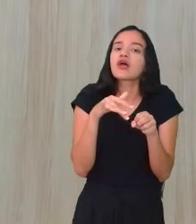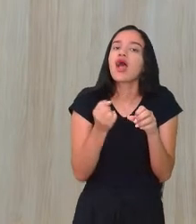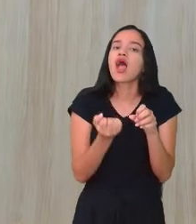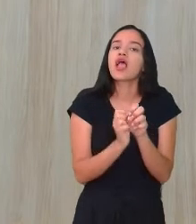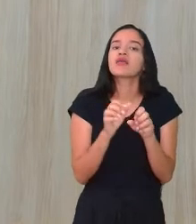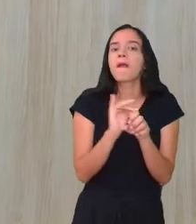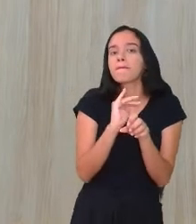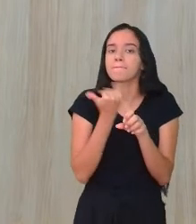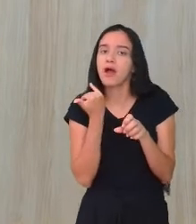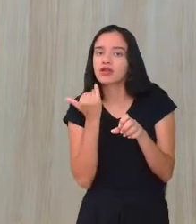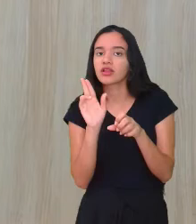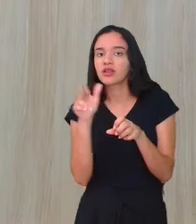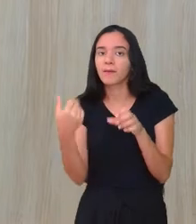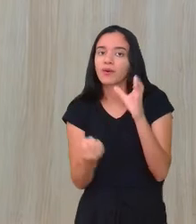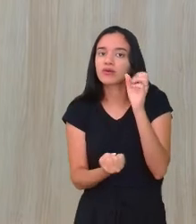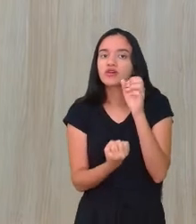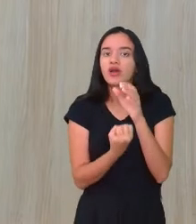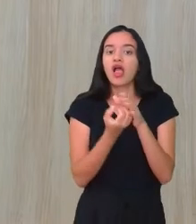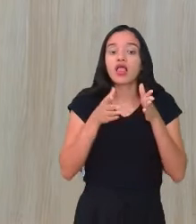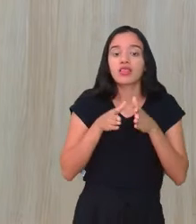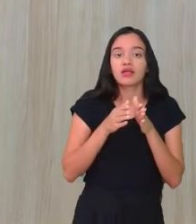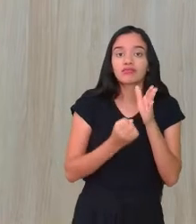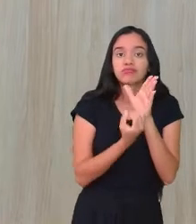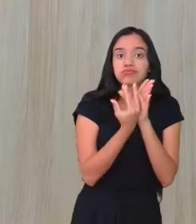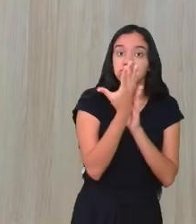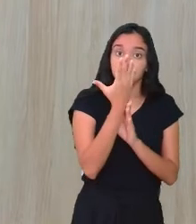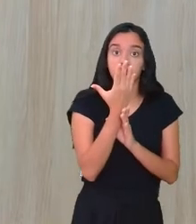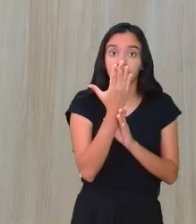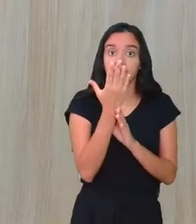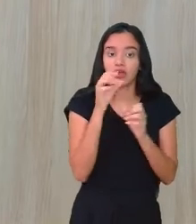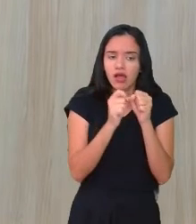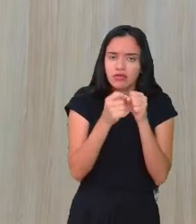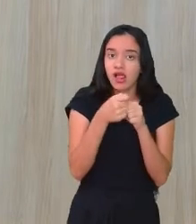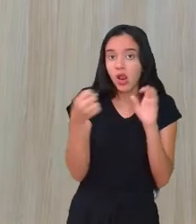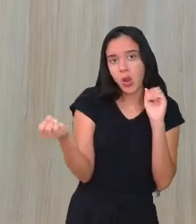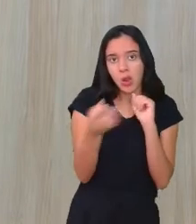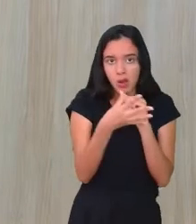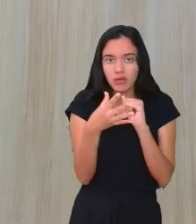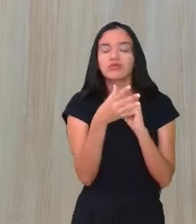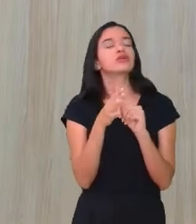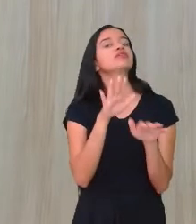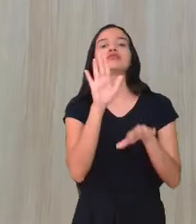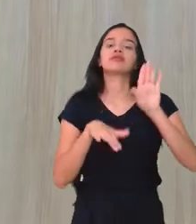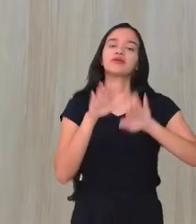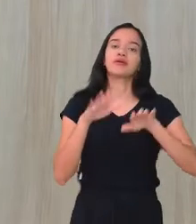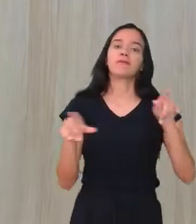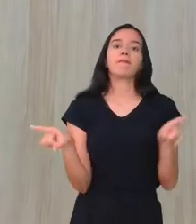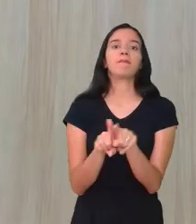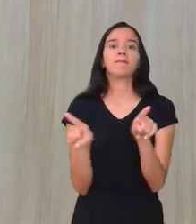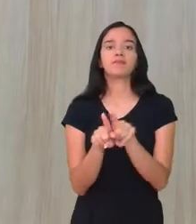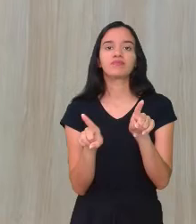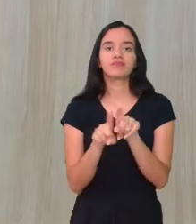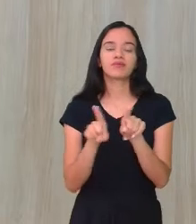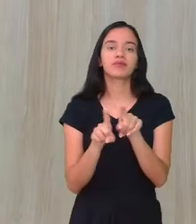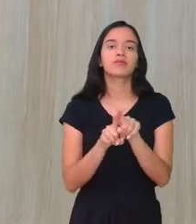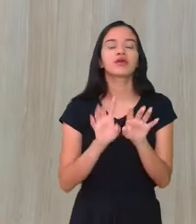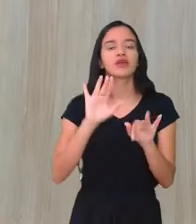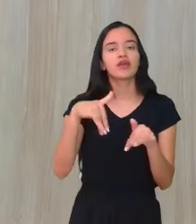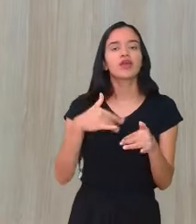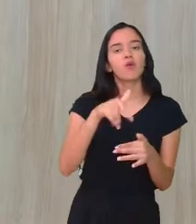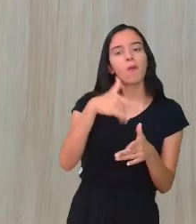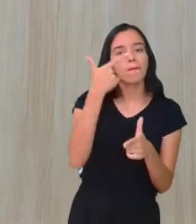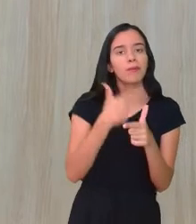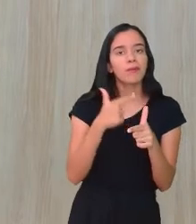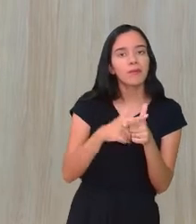células. Então, existem várias formas de tratamento de acordo com a intensidade e também de acordo com as lesões que vão